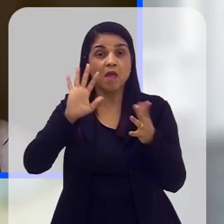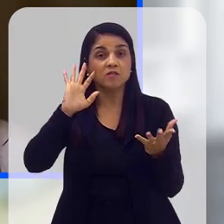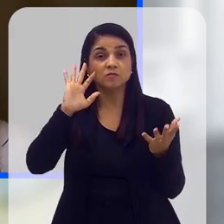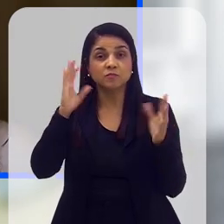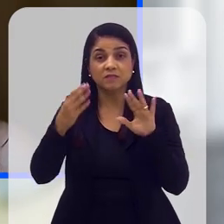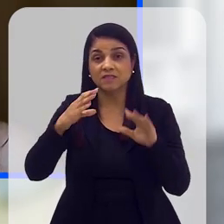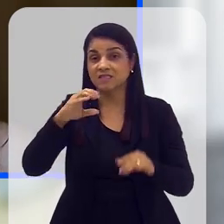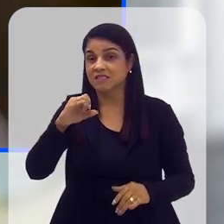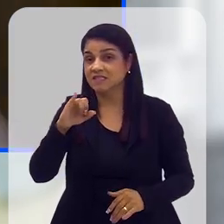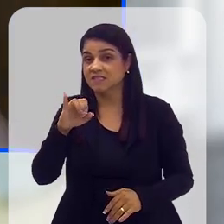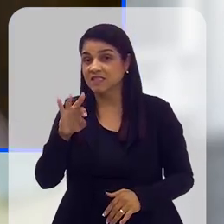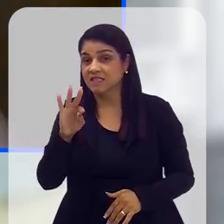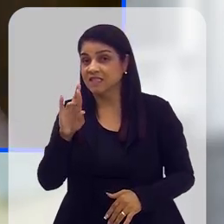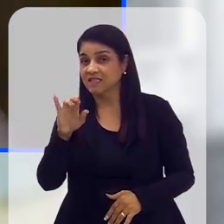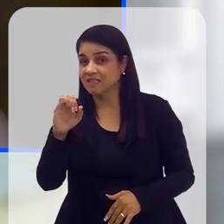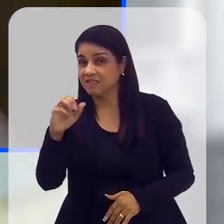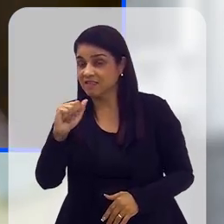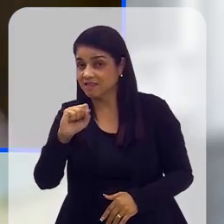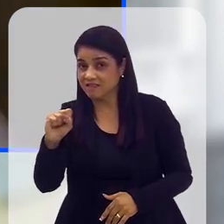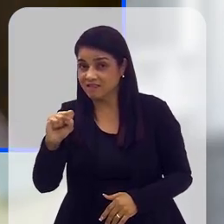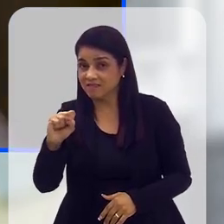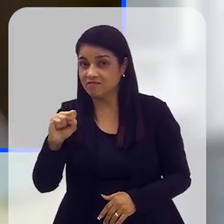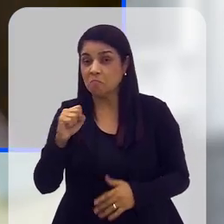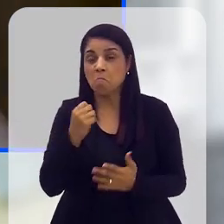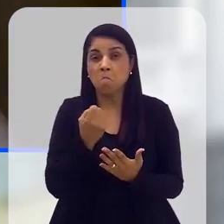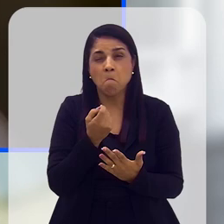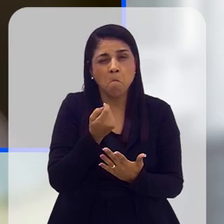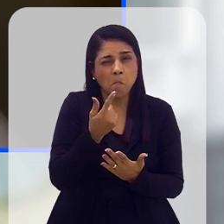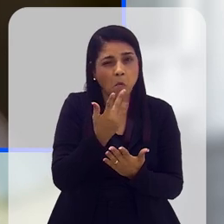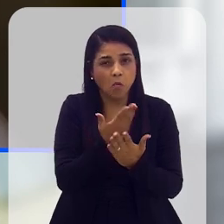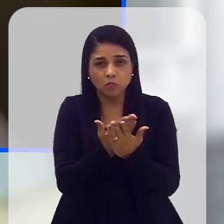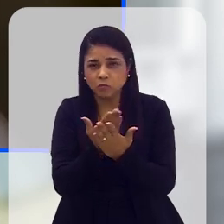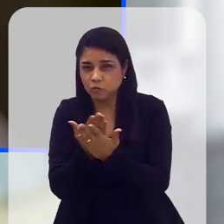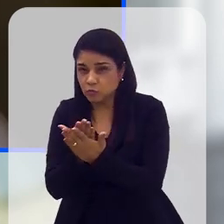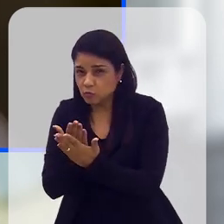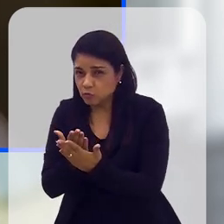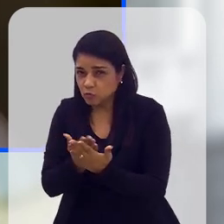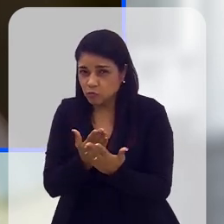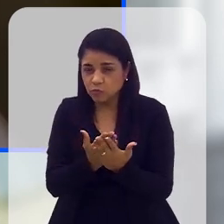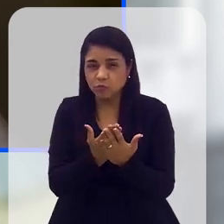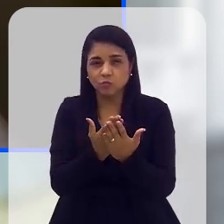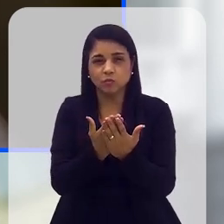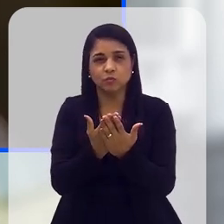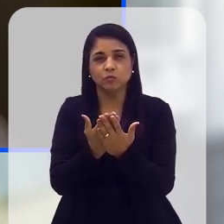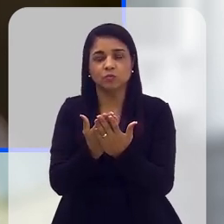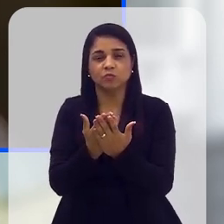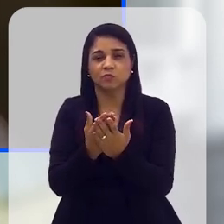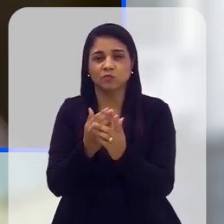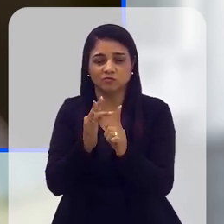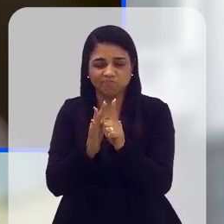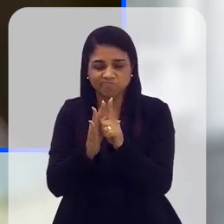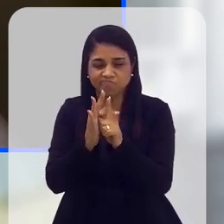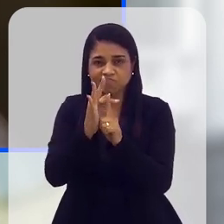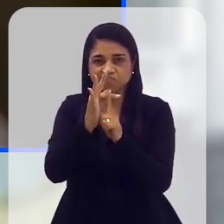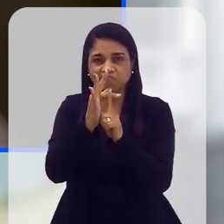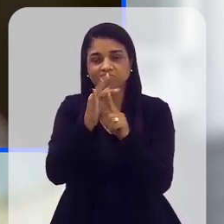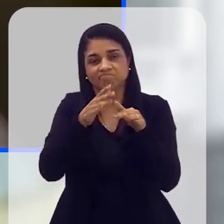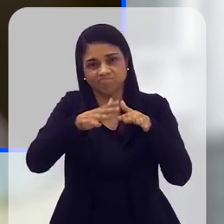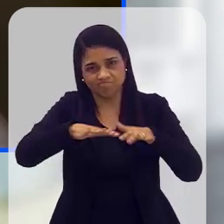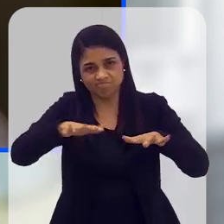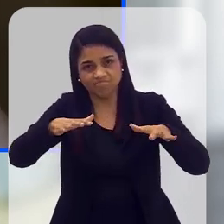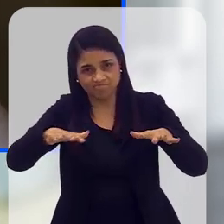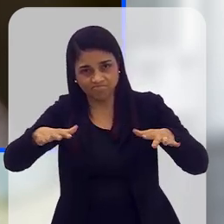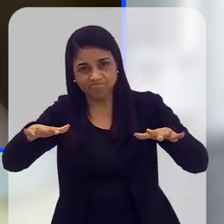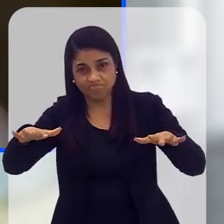as mudanças cíclicas. Ainda, a gente ainda tem, infelizmente, poucos estudos específicos sobre esse aquecimento dos